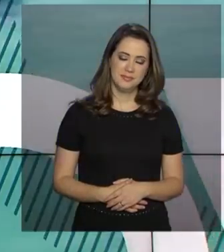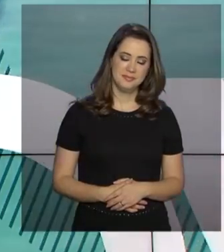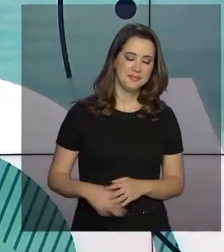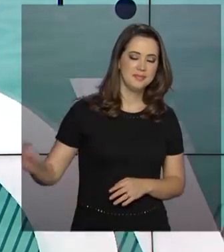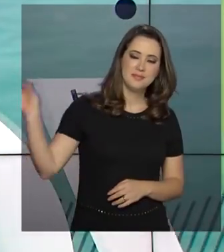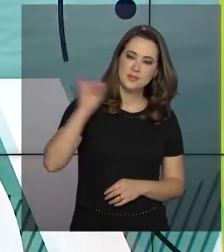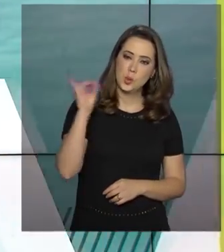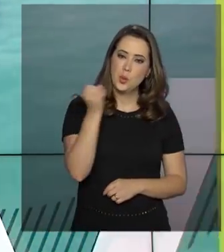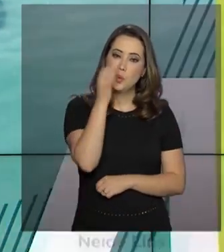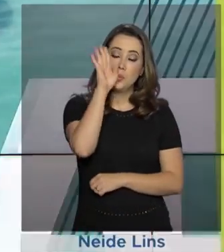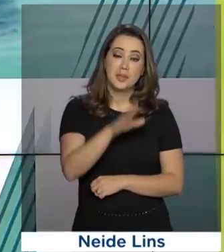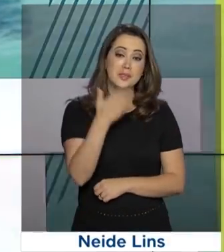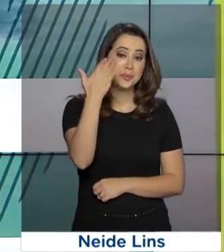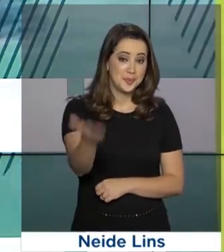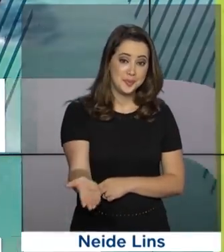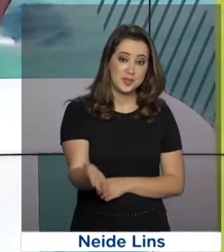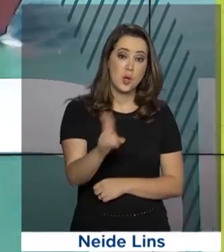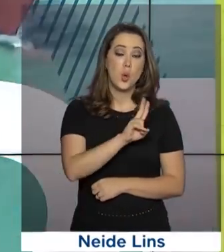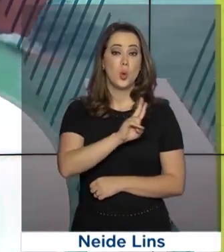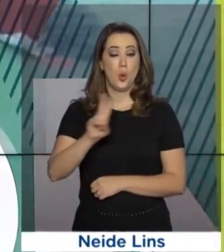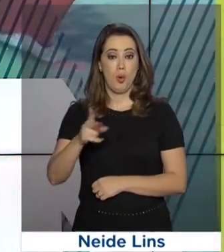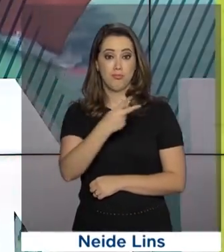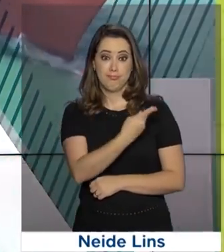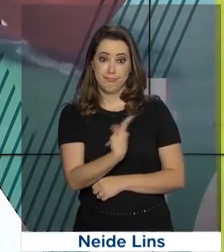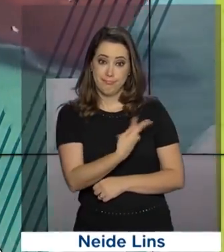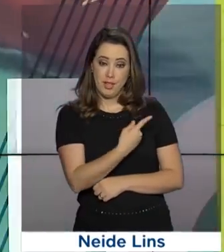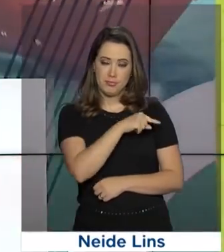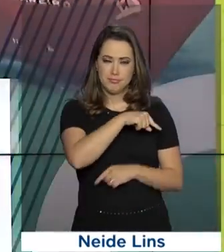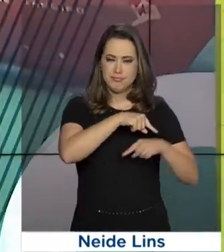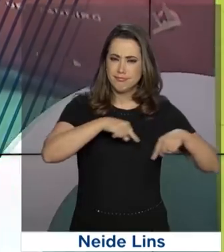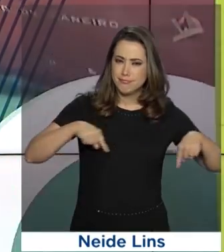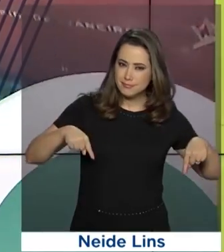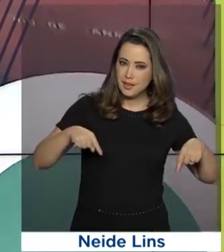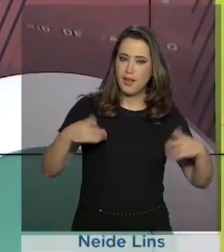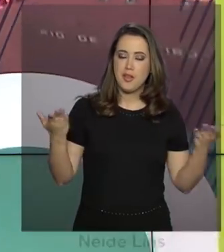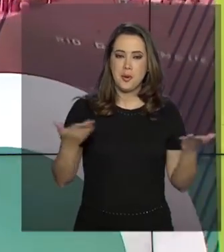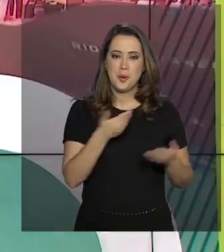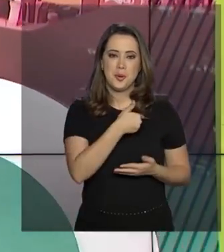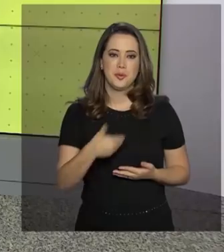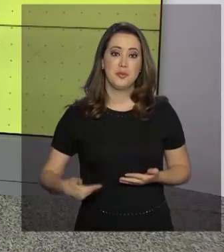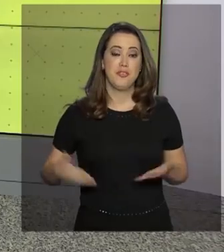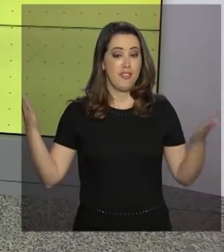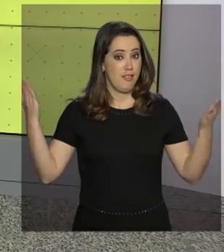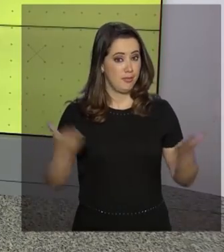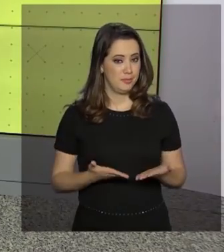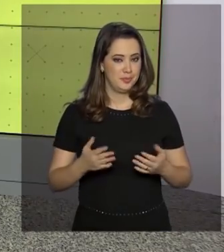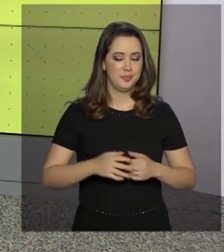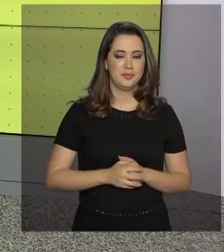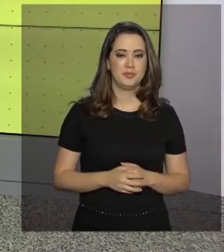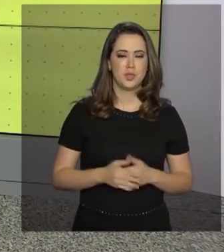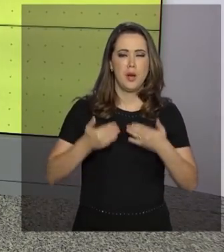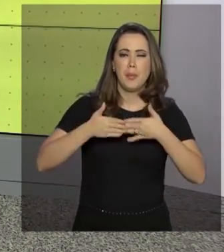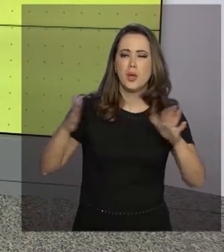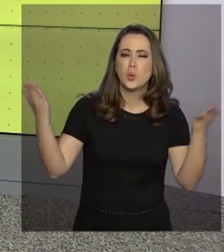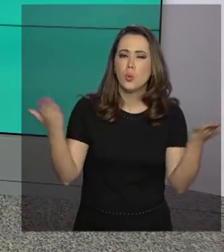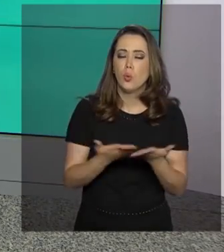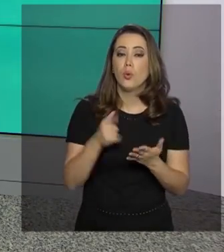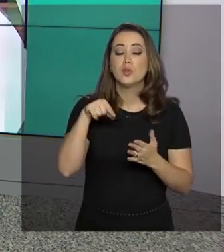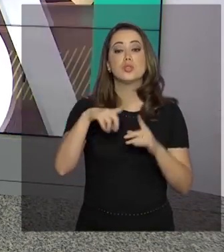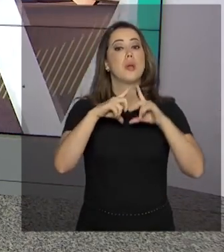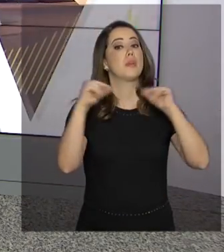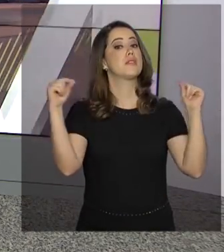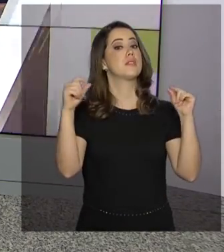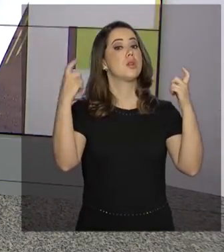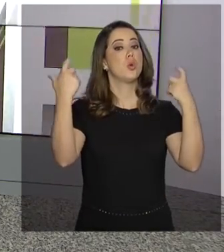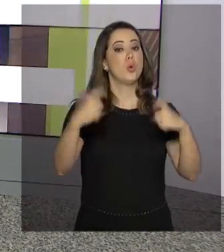Olá, boa tarde para você. Eu sou o Roberto Camargo e estamos no ar com o Governo Agora. Foi inaugurado hoje em Brasília